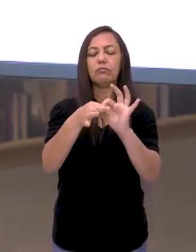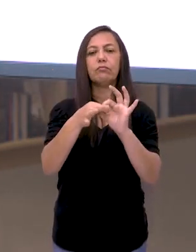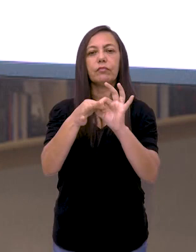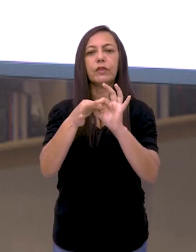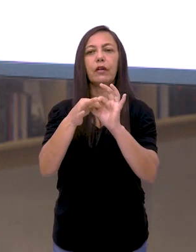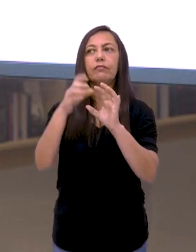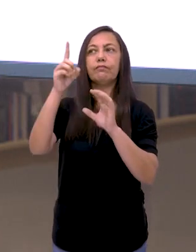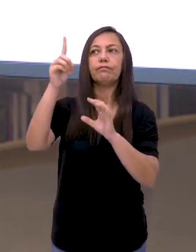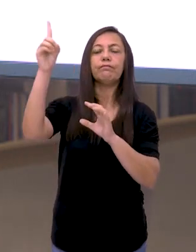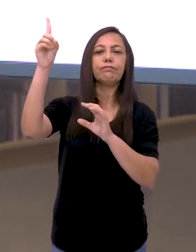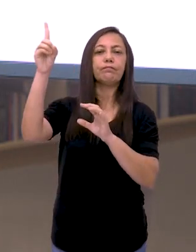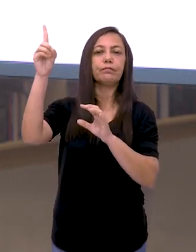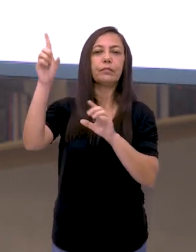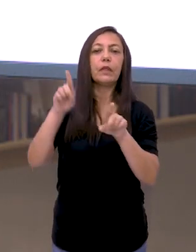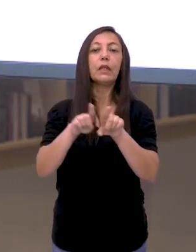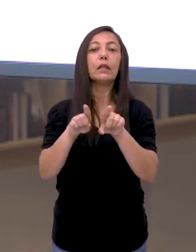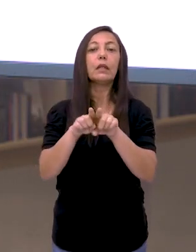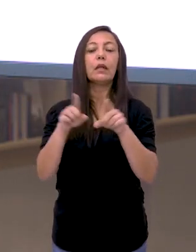divindades.